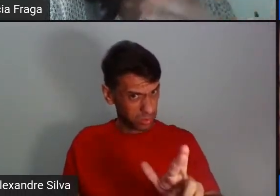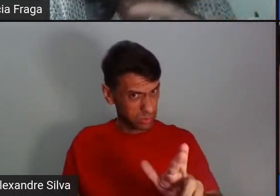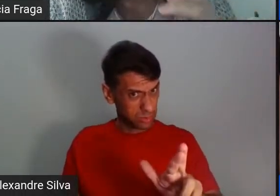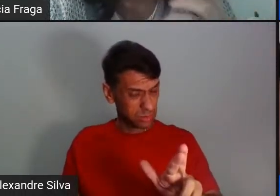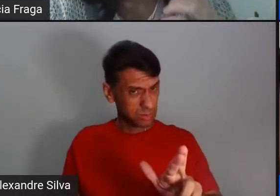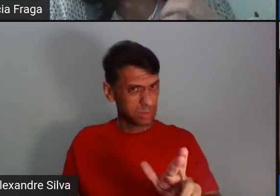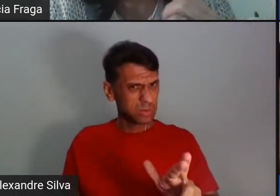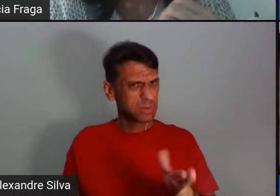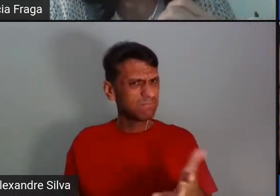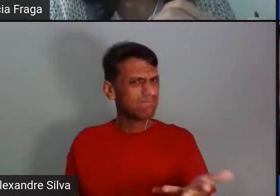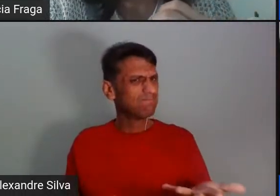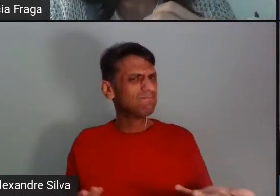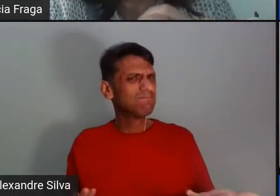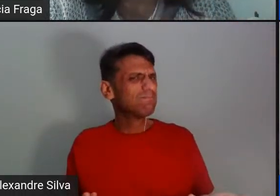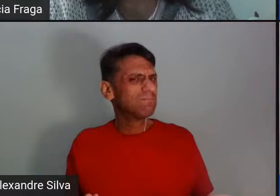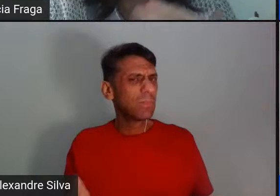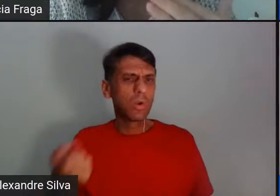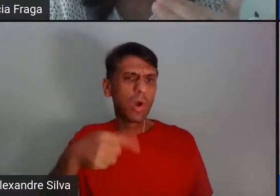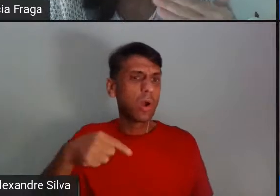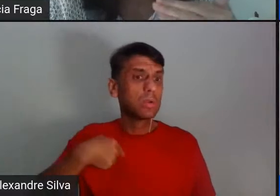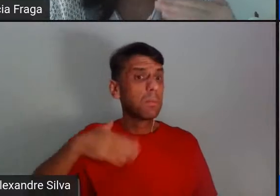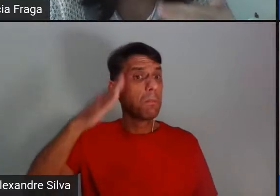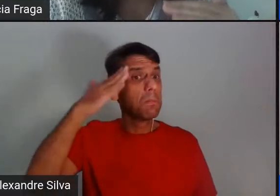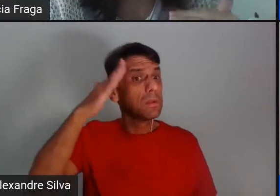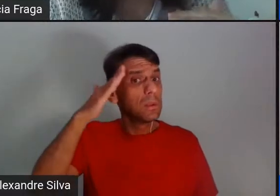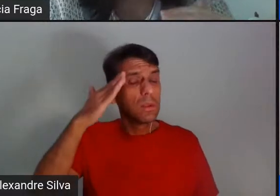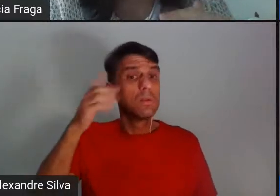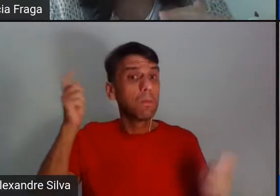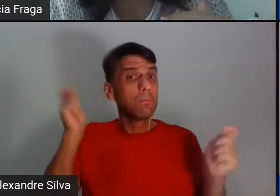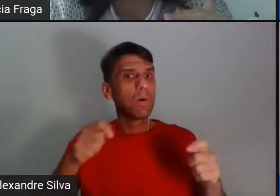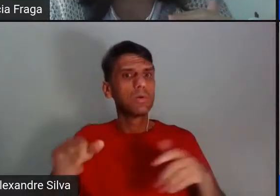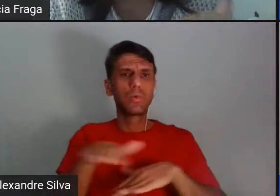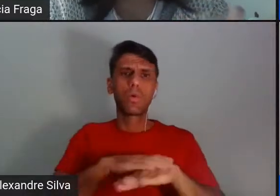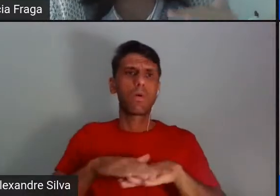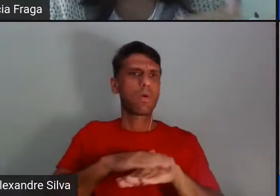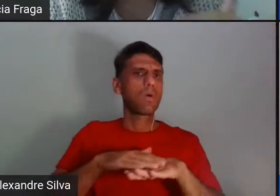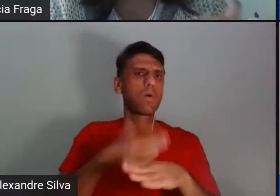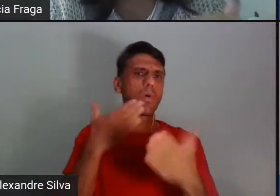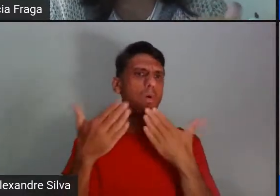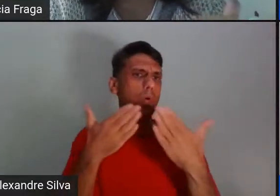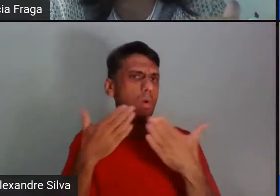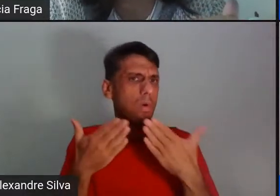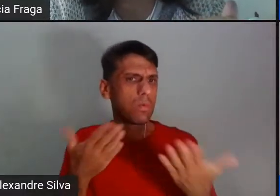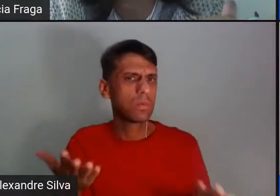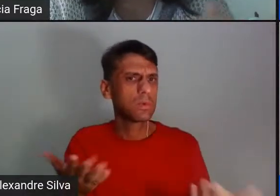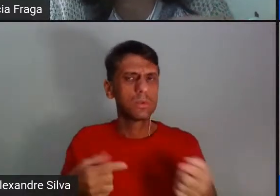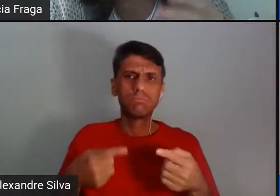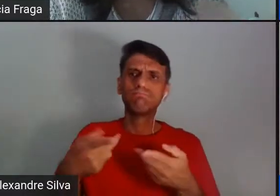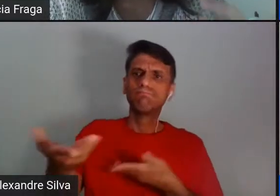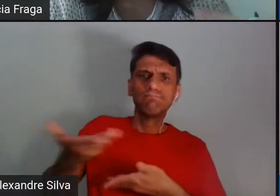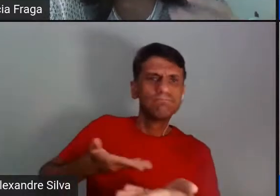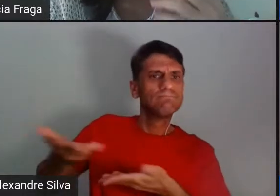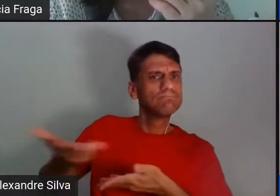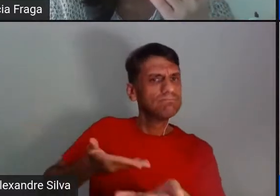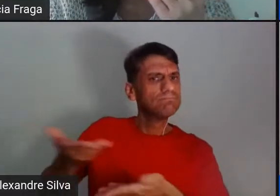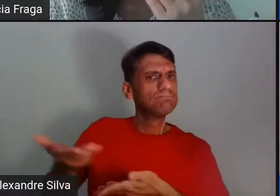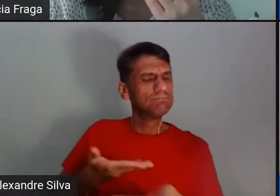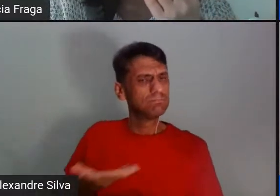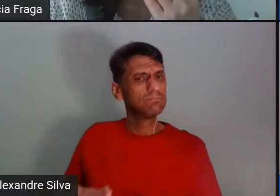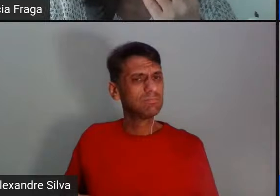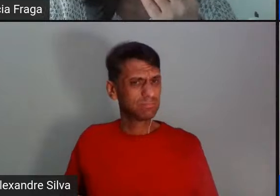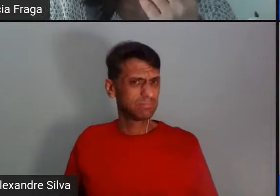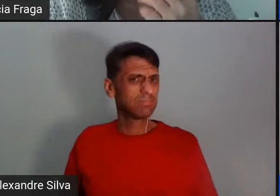a gente não consegue entender que a gente pode conversar com, discutir com, né? Essa visão de,